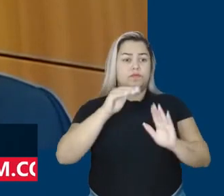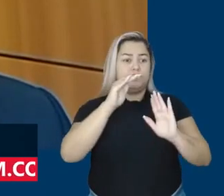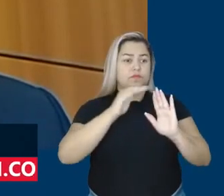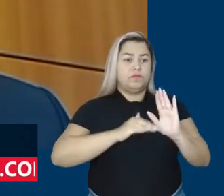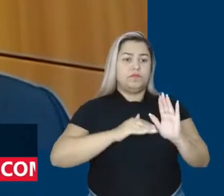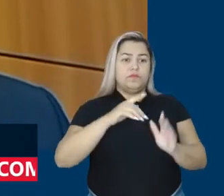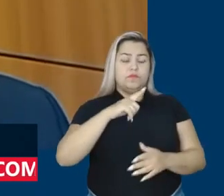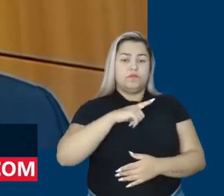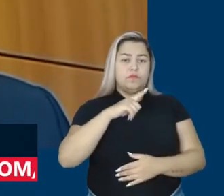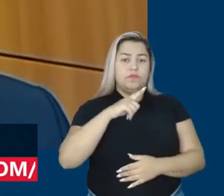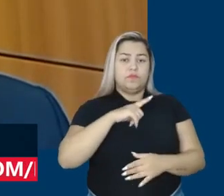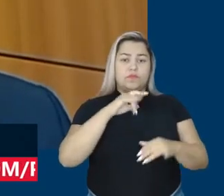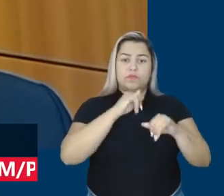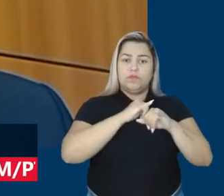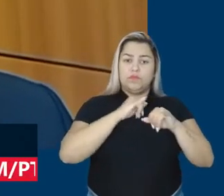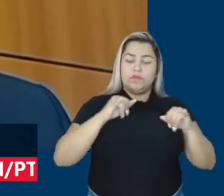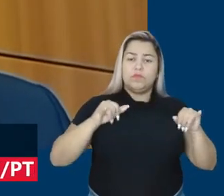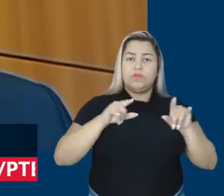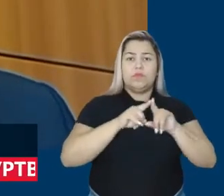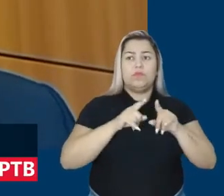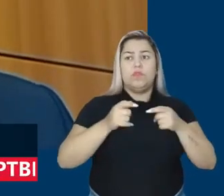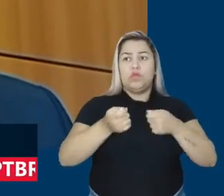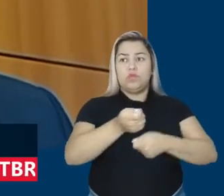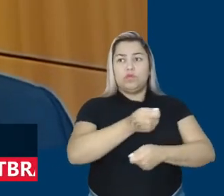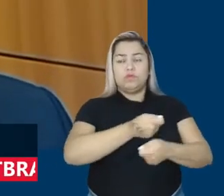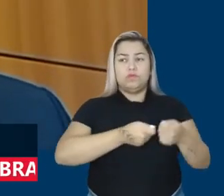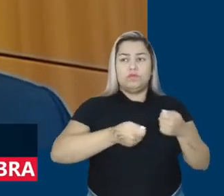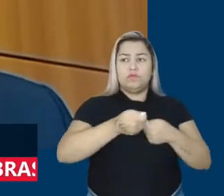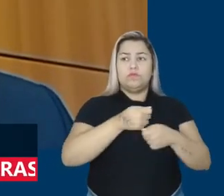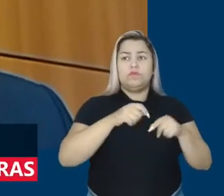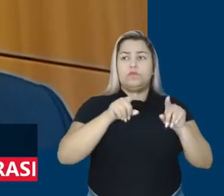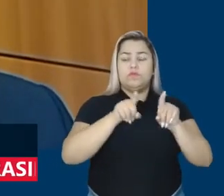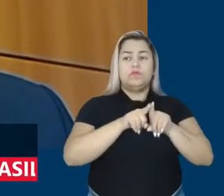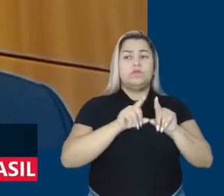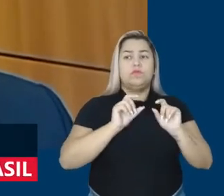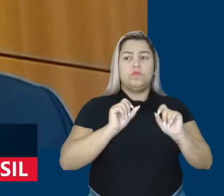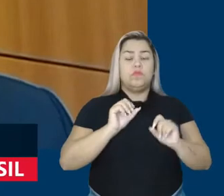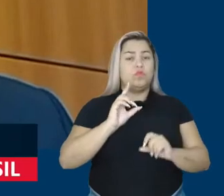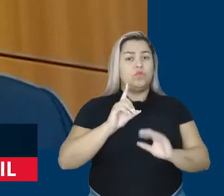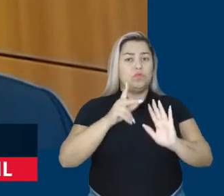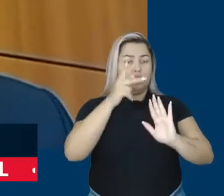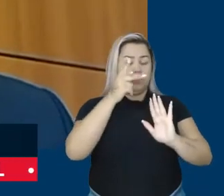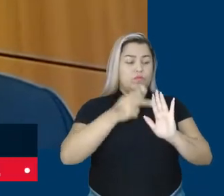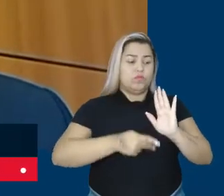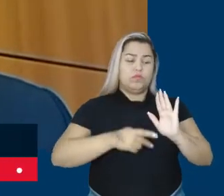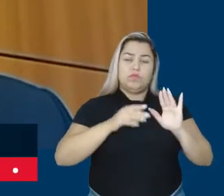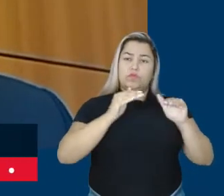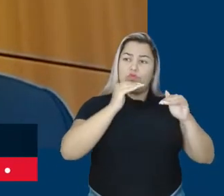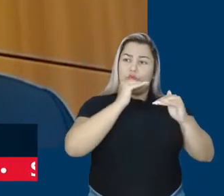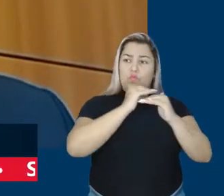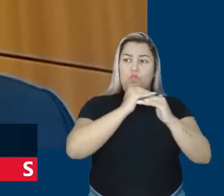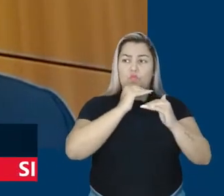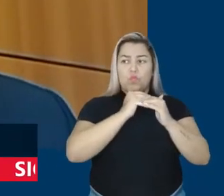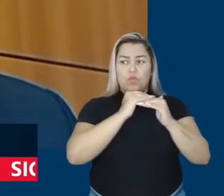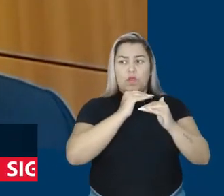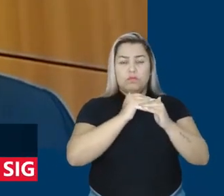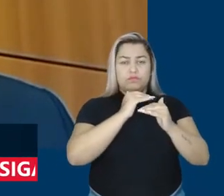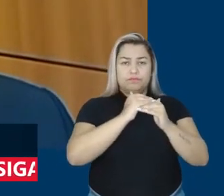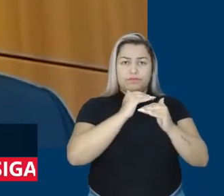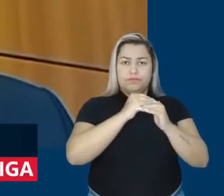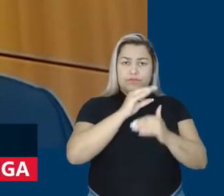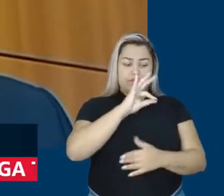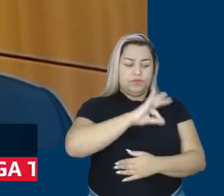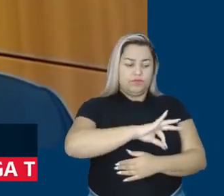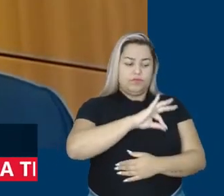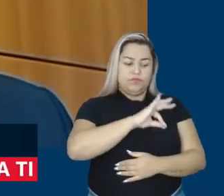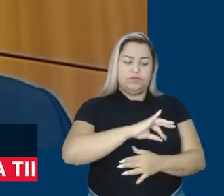havia anunciado na economia, na recuperação de direitos no projeto de igualdade salarial entre homens